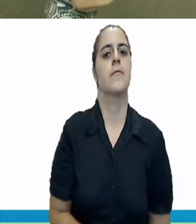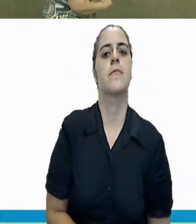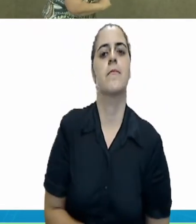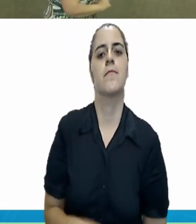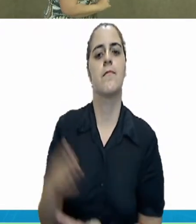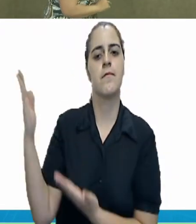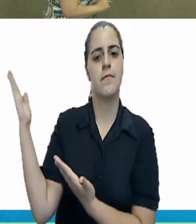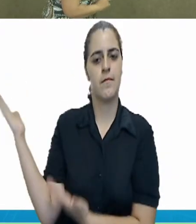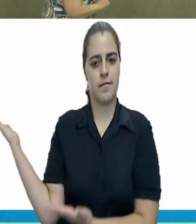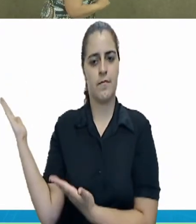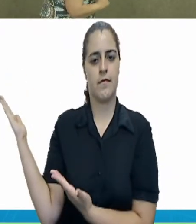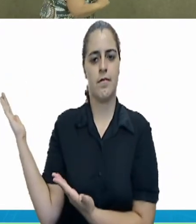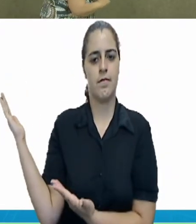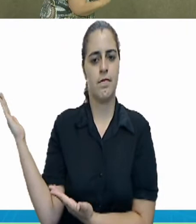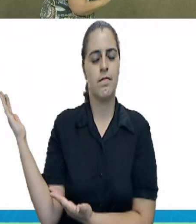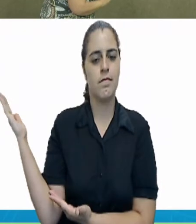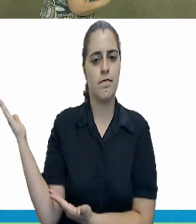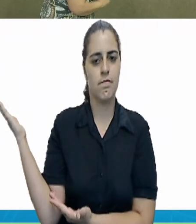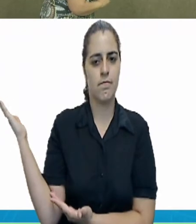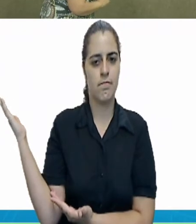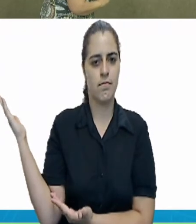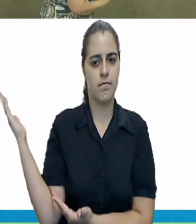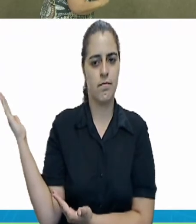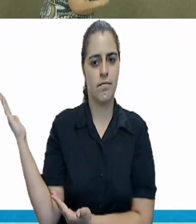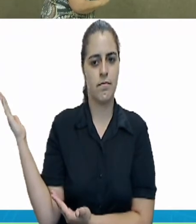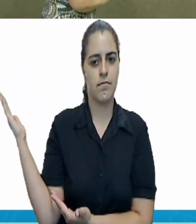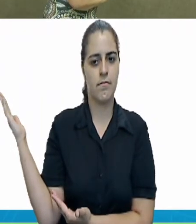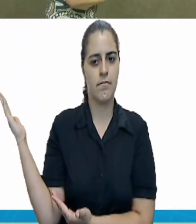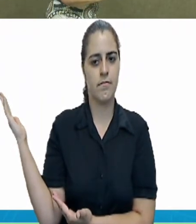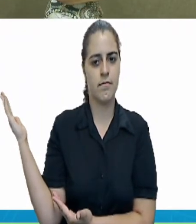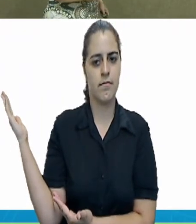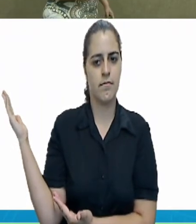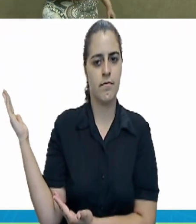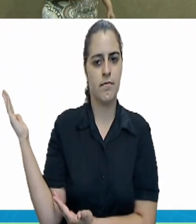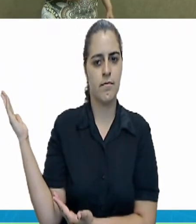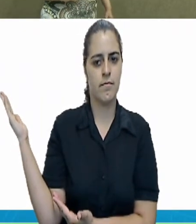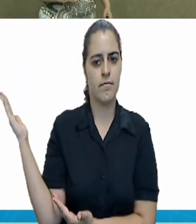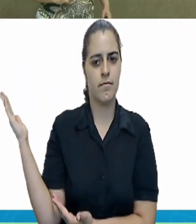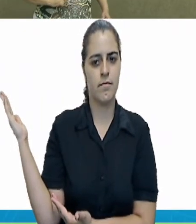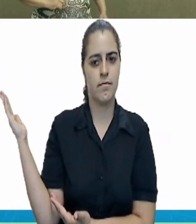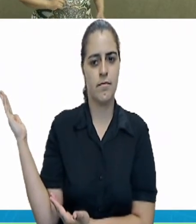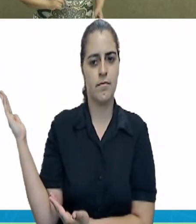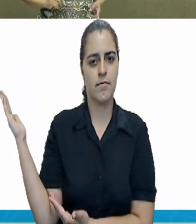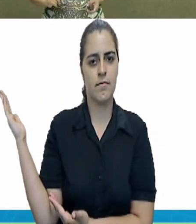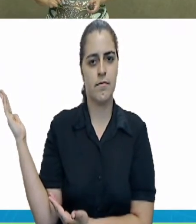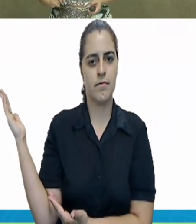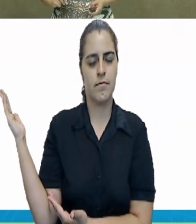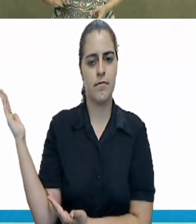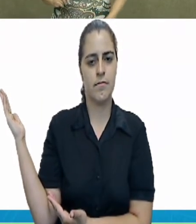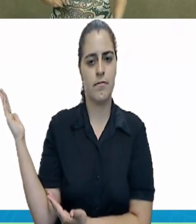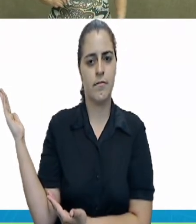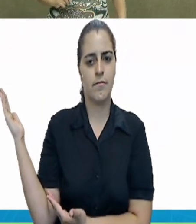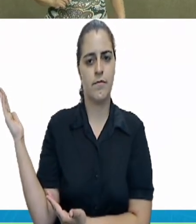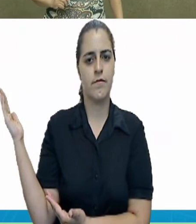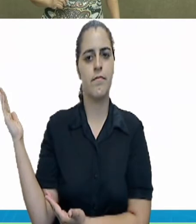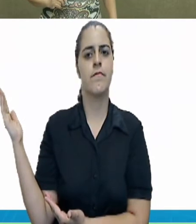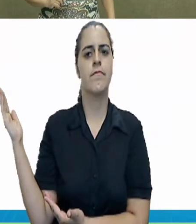aí, de número, do primeiro ao quinto, é a letra B.